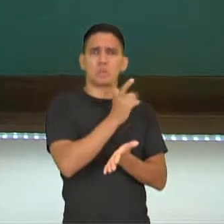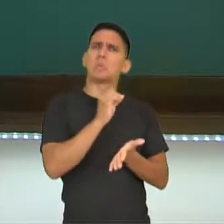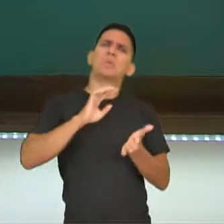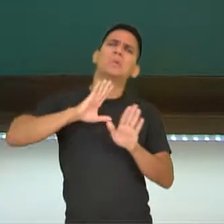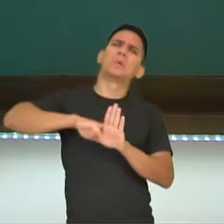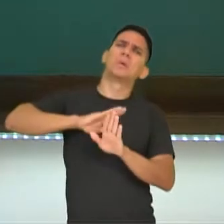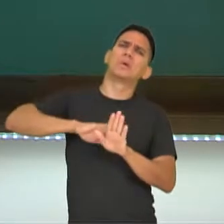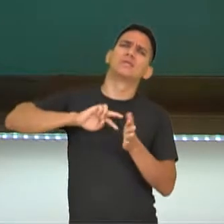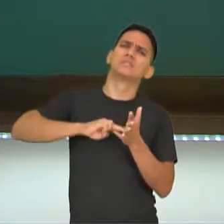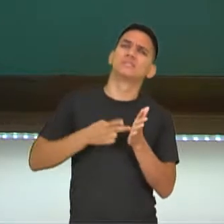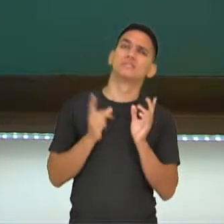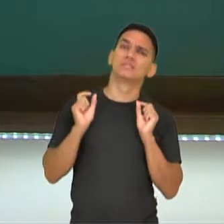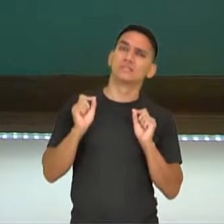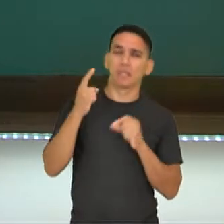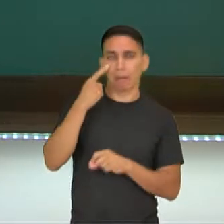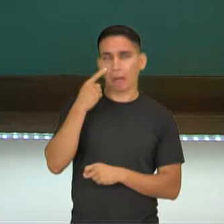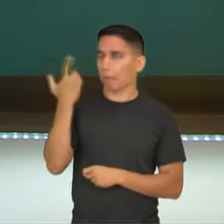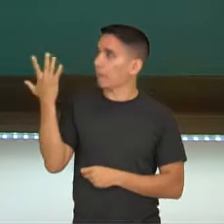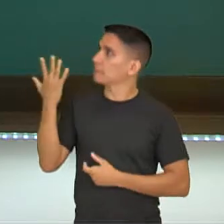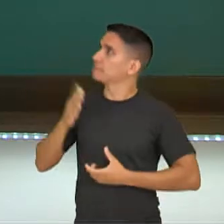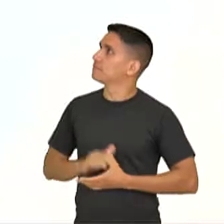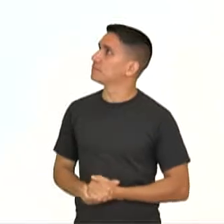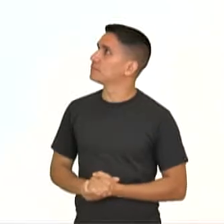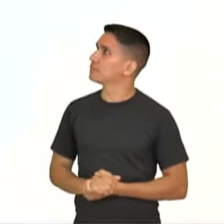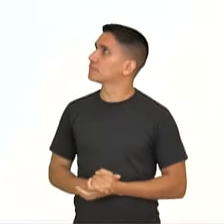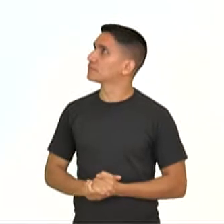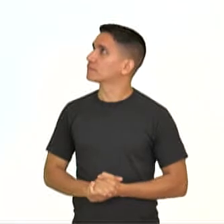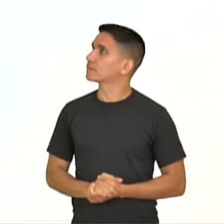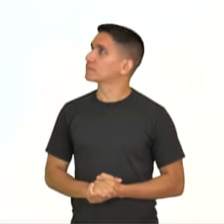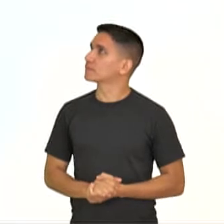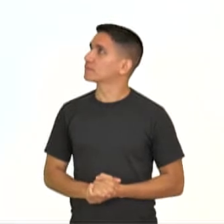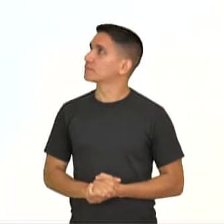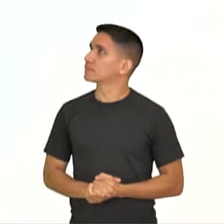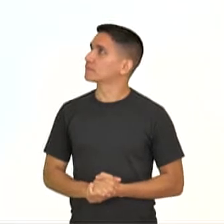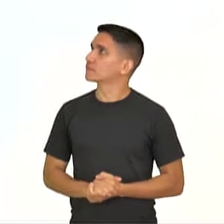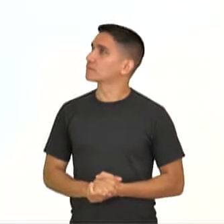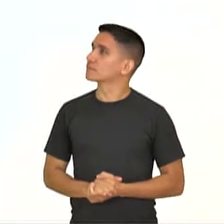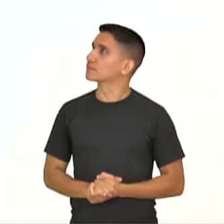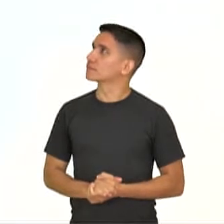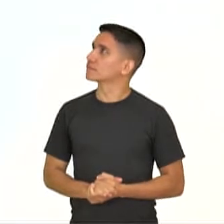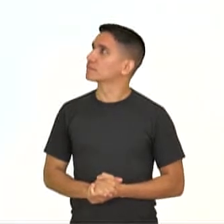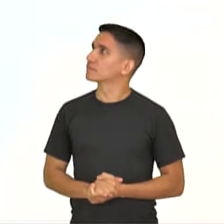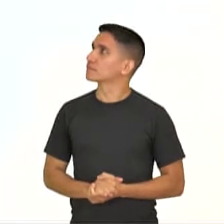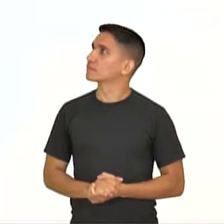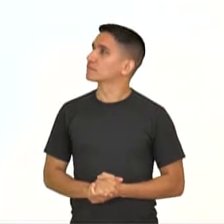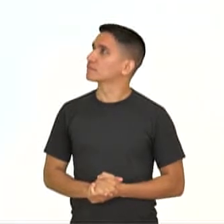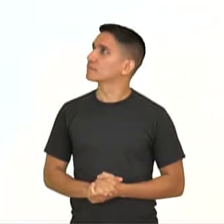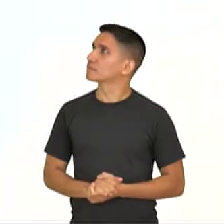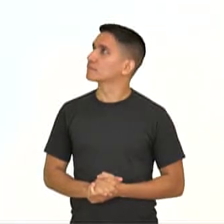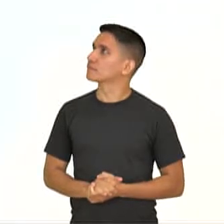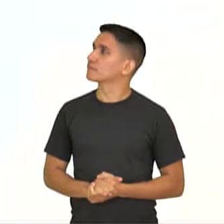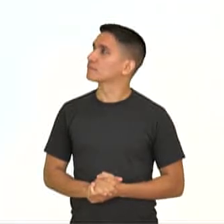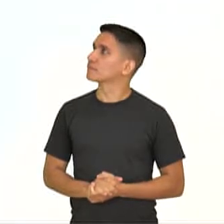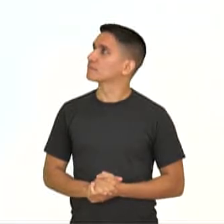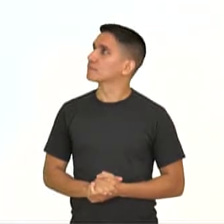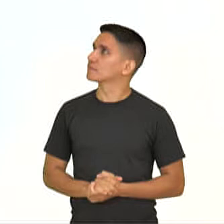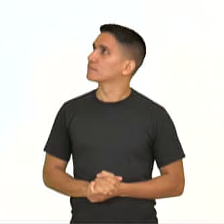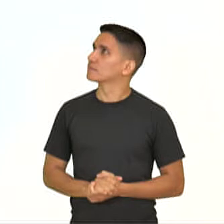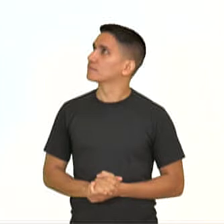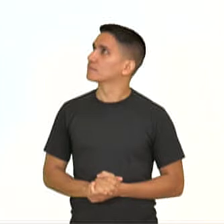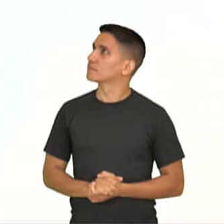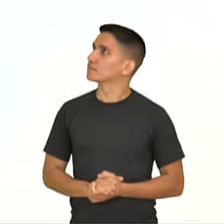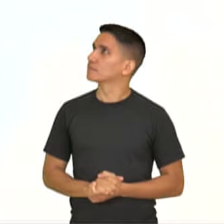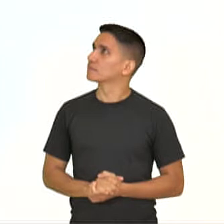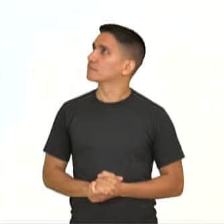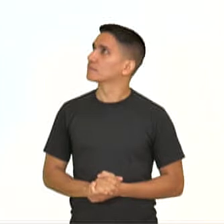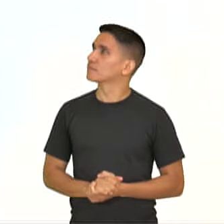querendo dizer? Vamos a ver. Aqui, e tu? Crees que compartir lo que tienes te eleva e de repente la vida